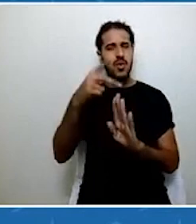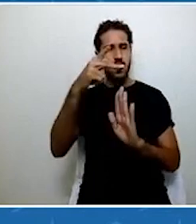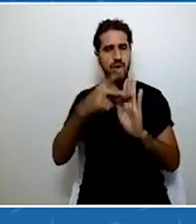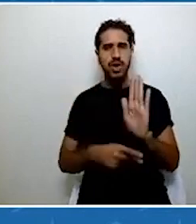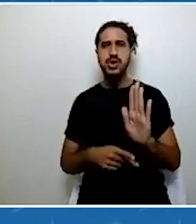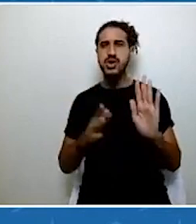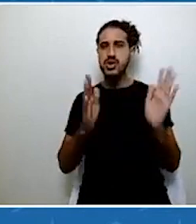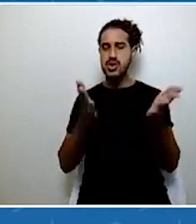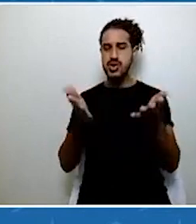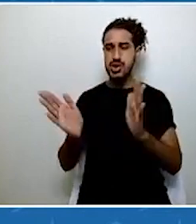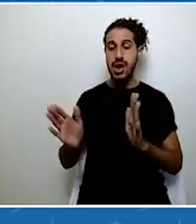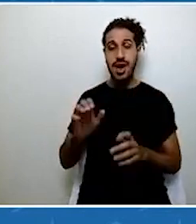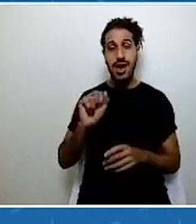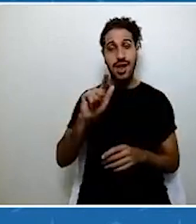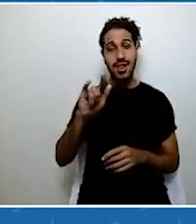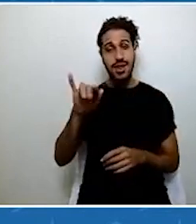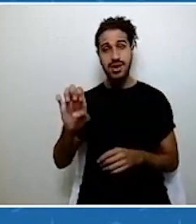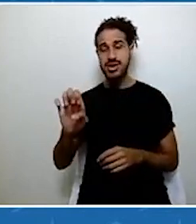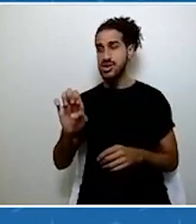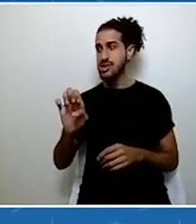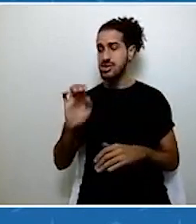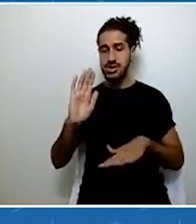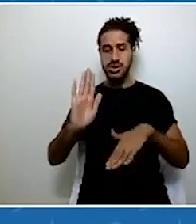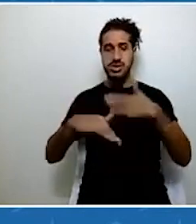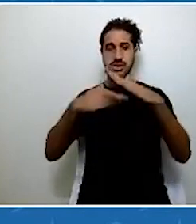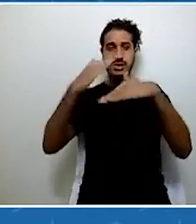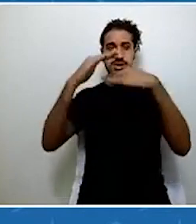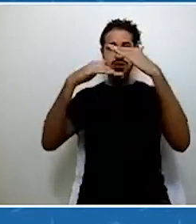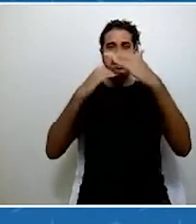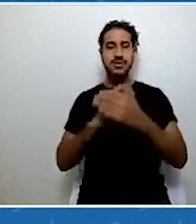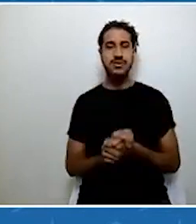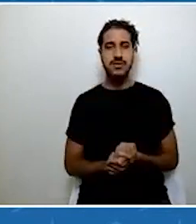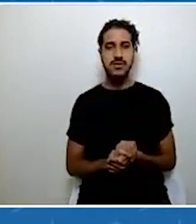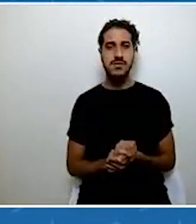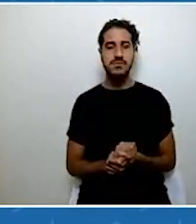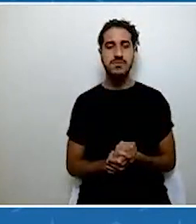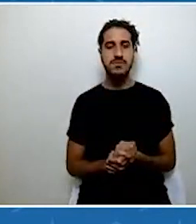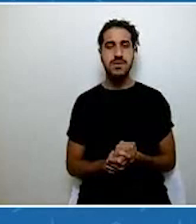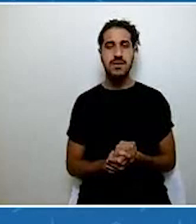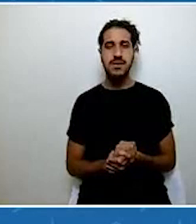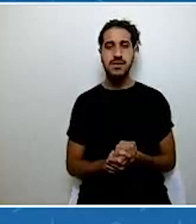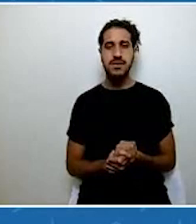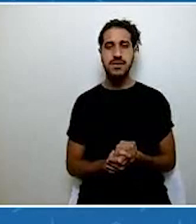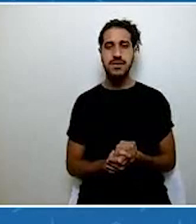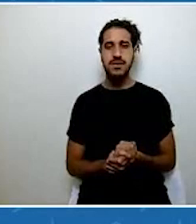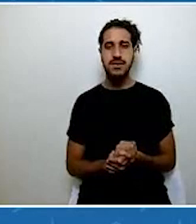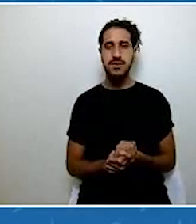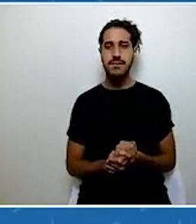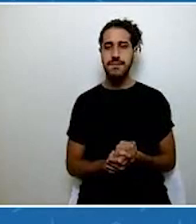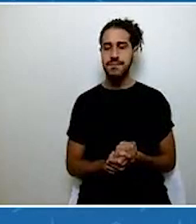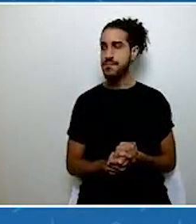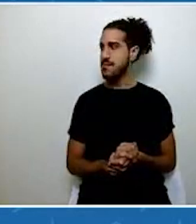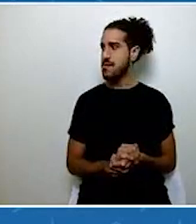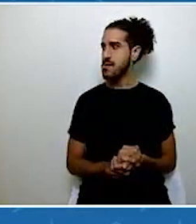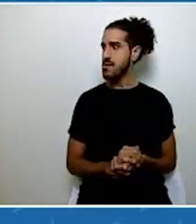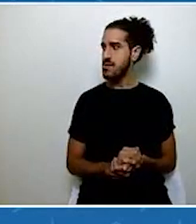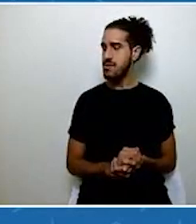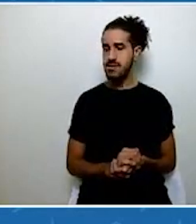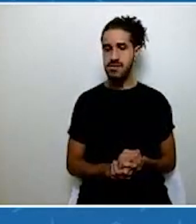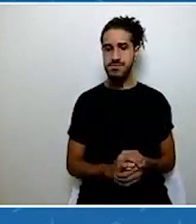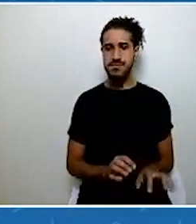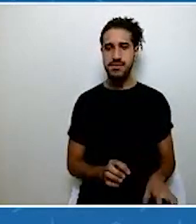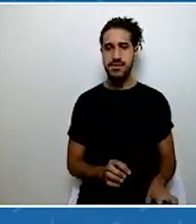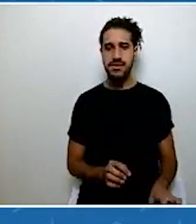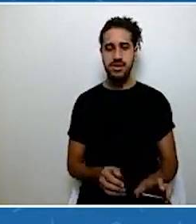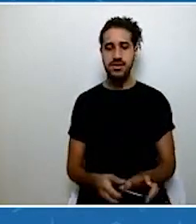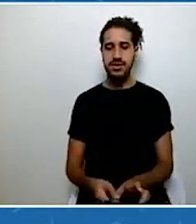tem desenvolvido dentro da agenda de sustentabilidade são inovadoras e envolvem também, além de outros aspectos ambientais e sociais,